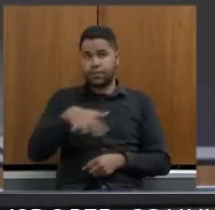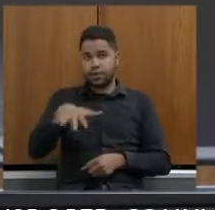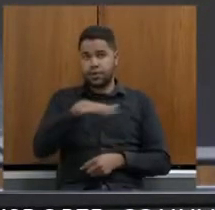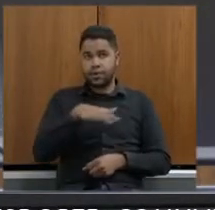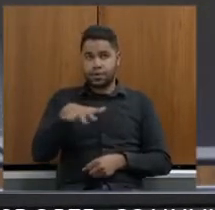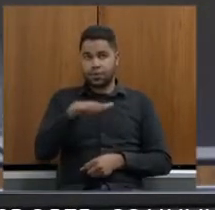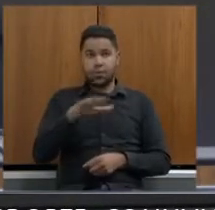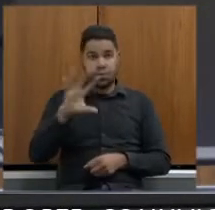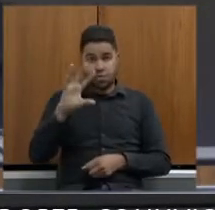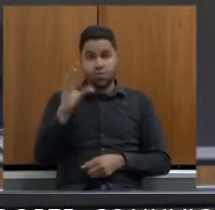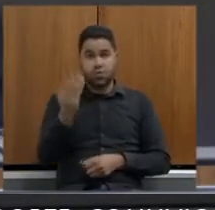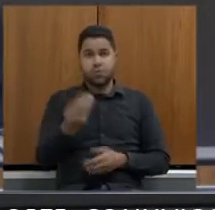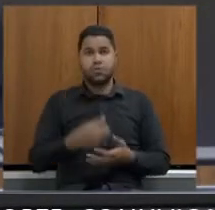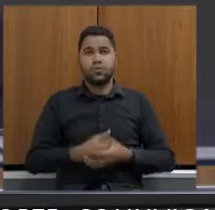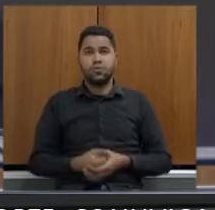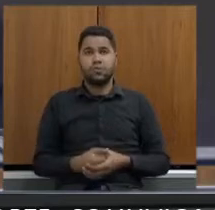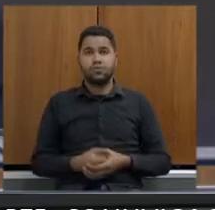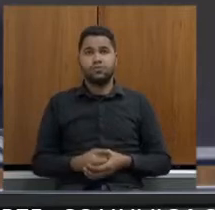atingida como um todo